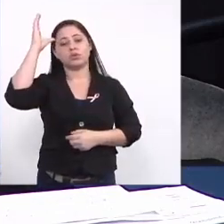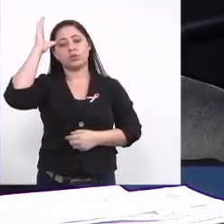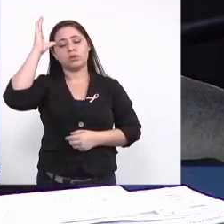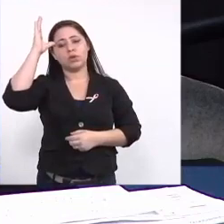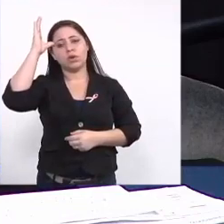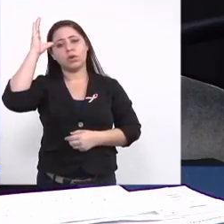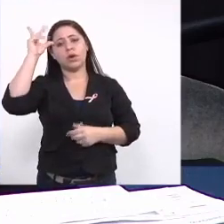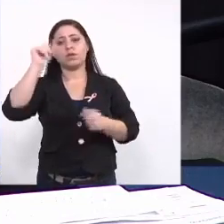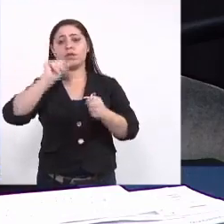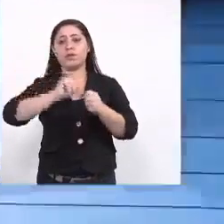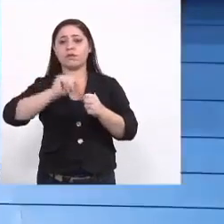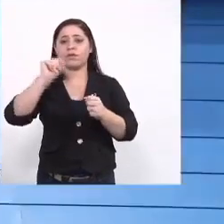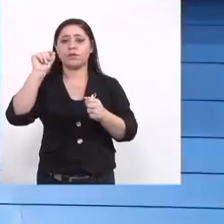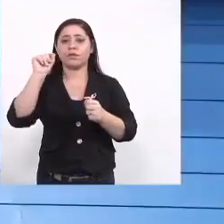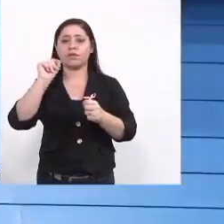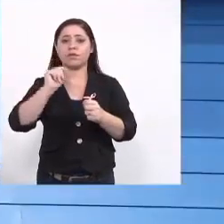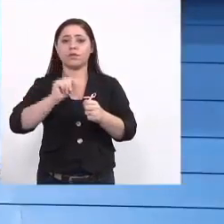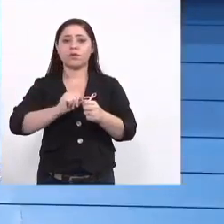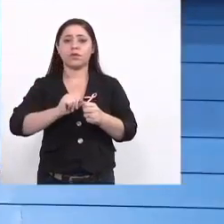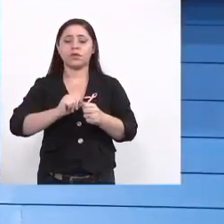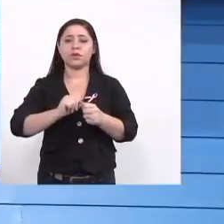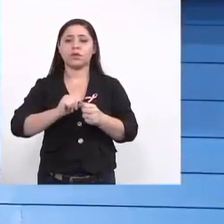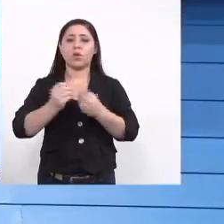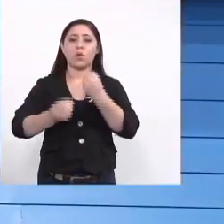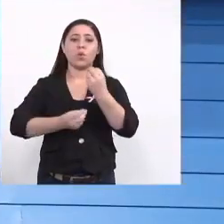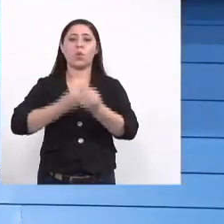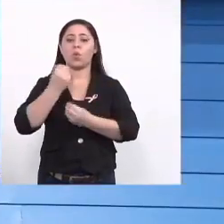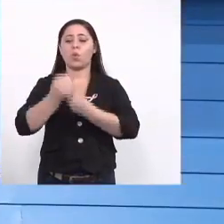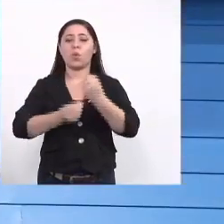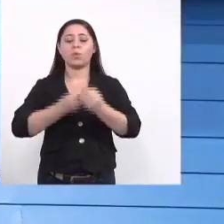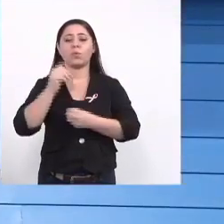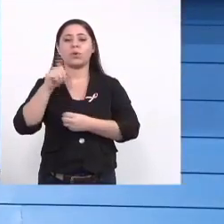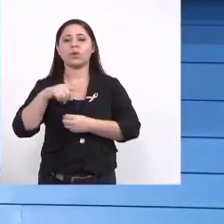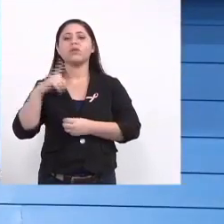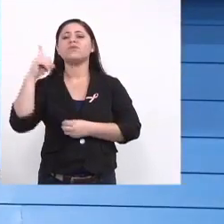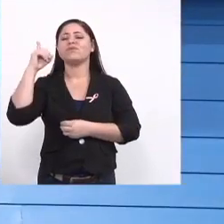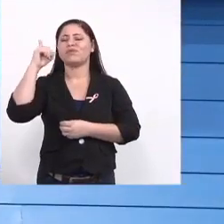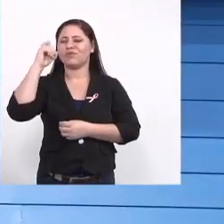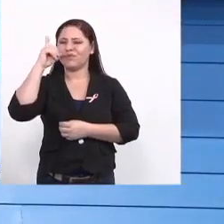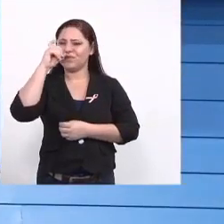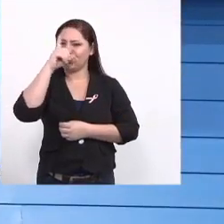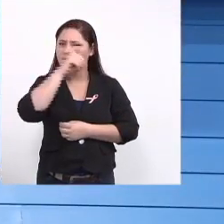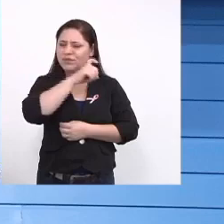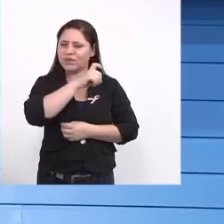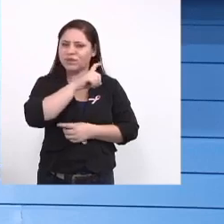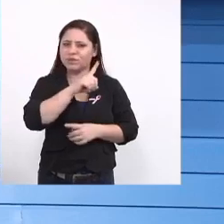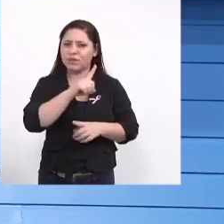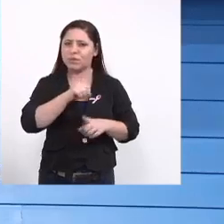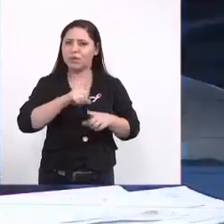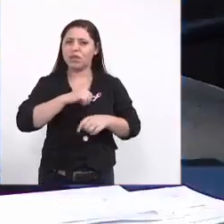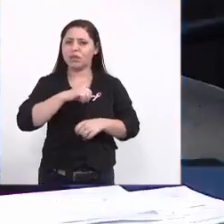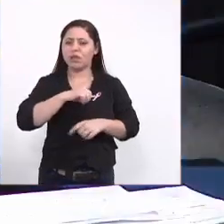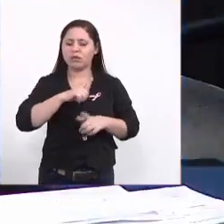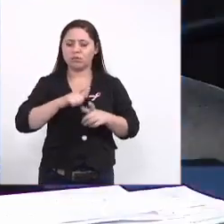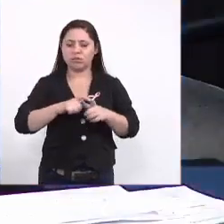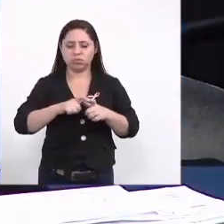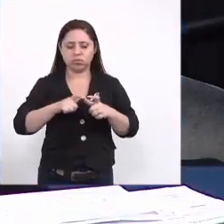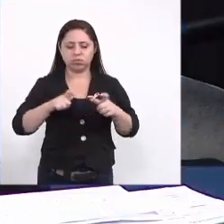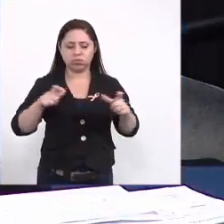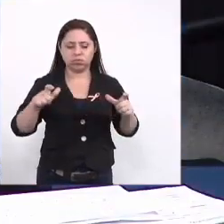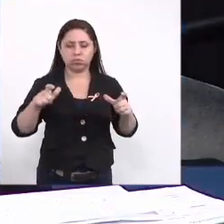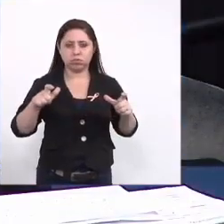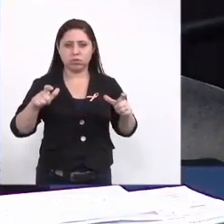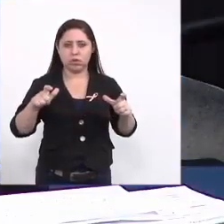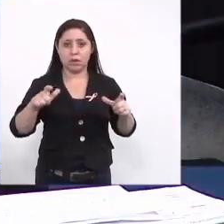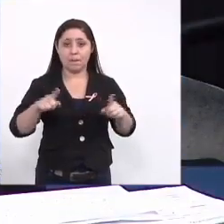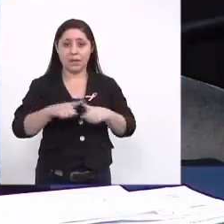é dessa forma ela é difícil pra ter um volume nós temos que